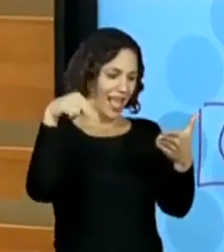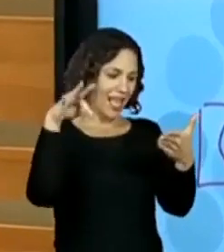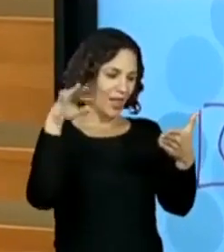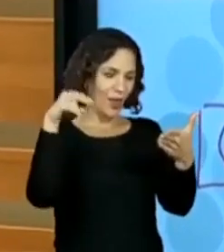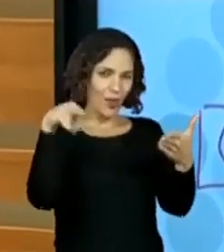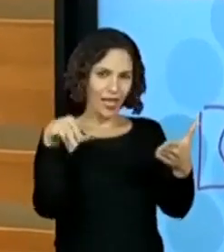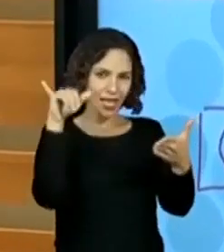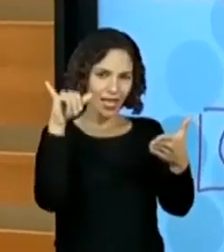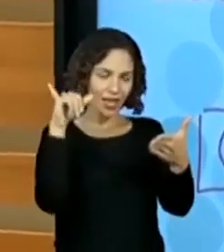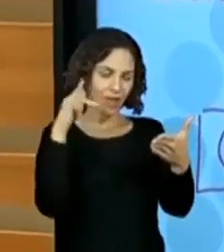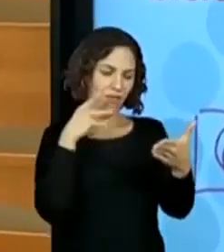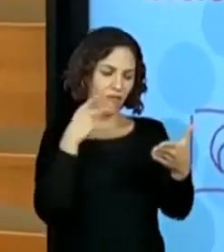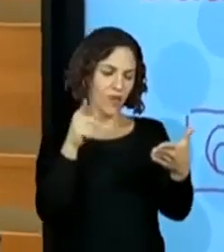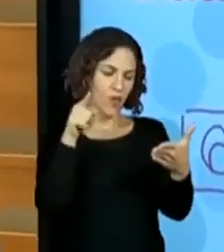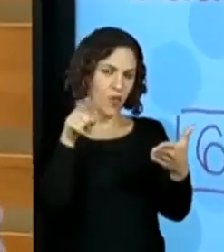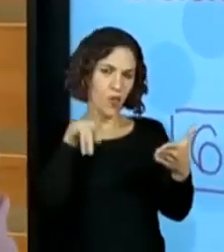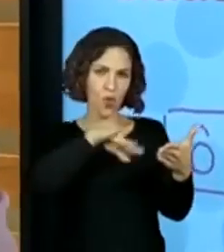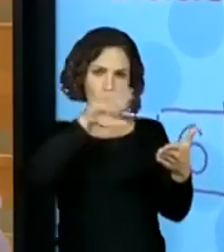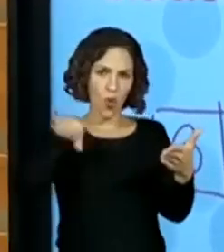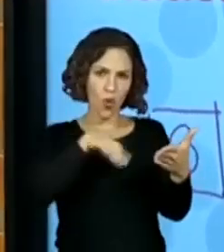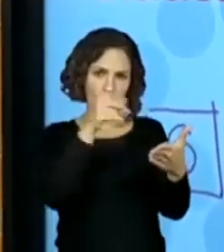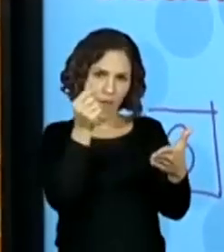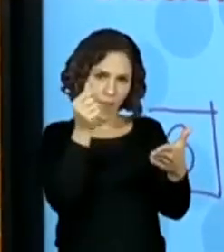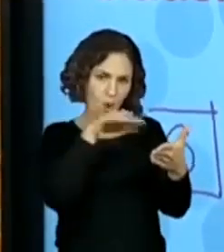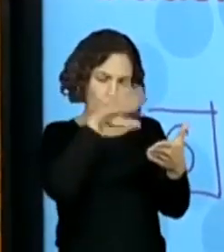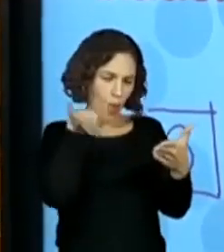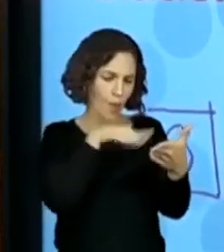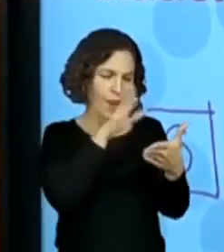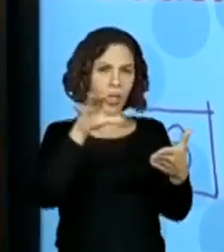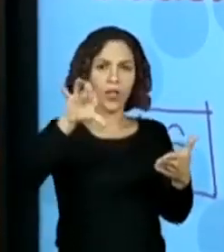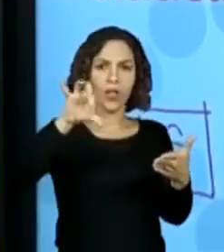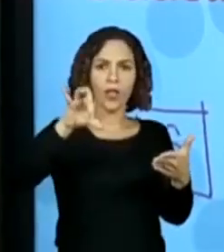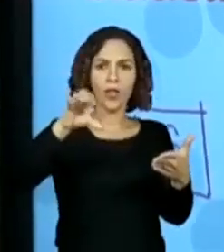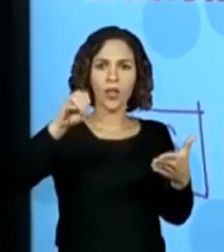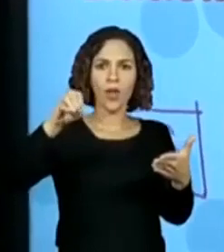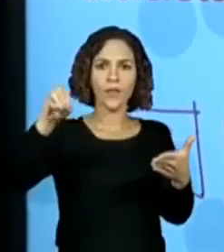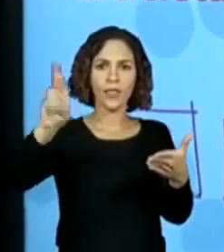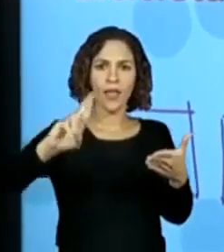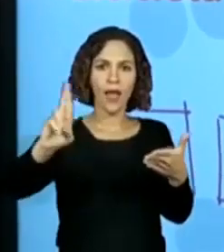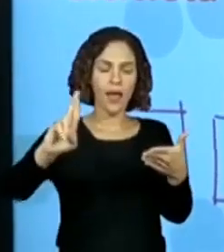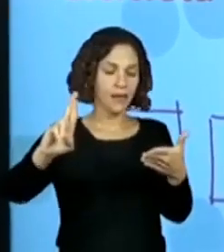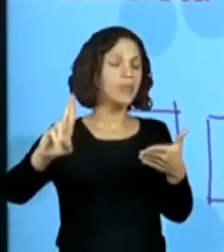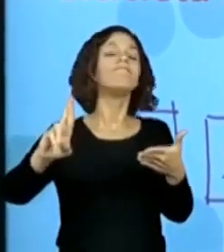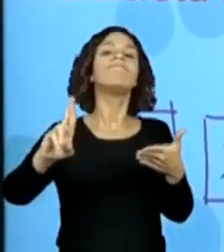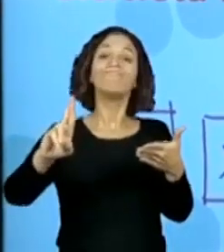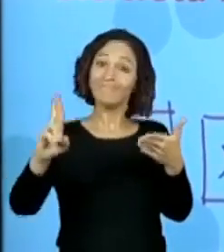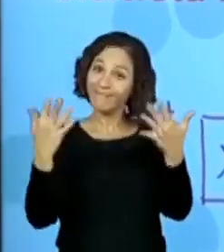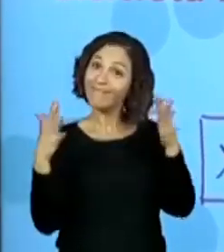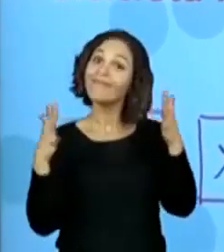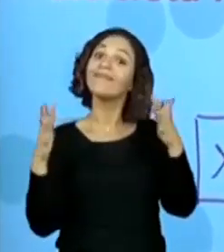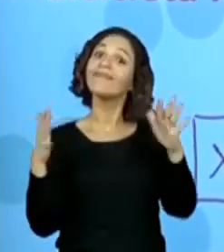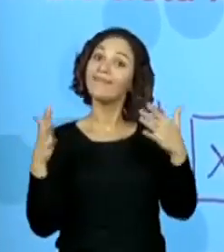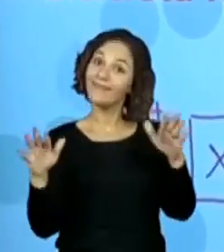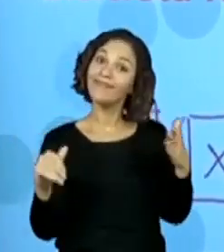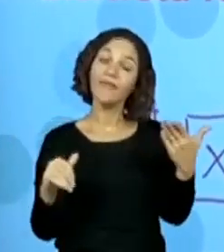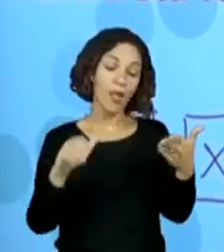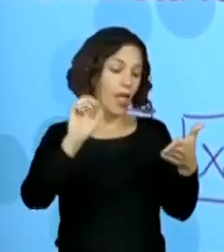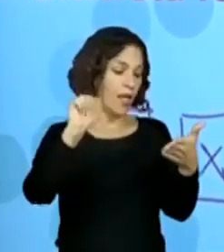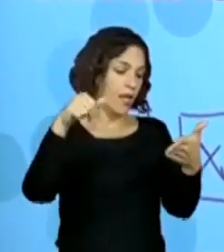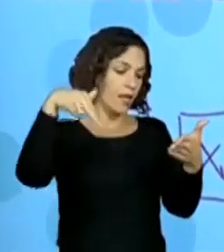né, vai custar novecentos reais. Muito bem, Anthony. E a Anitta